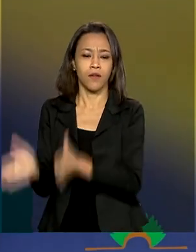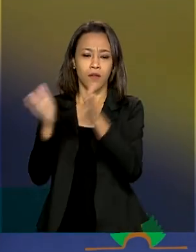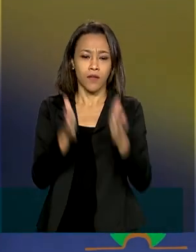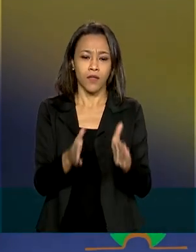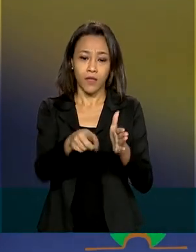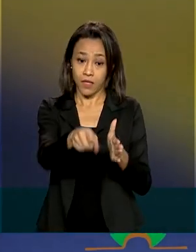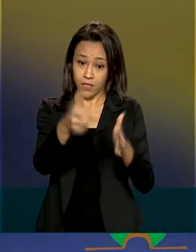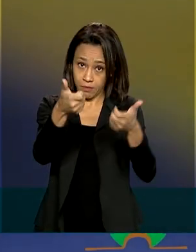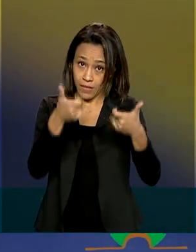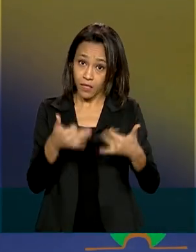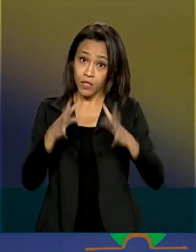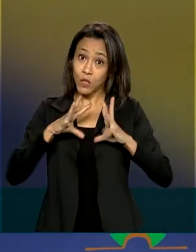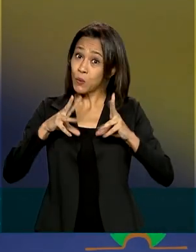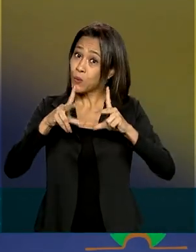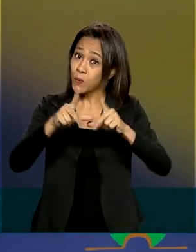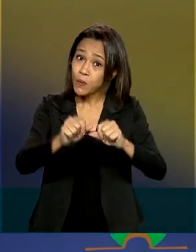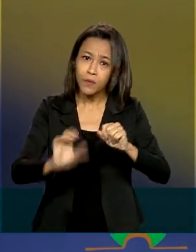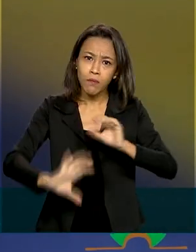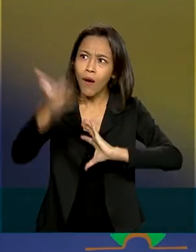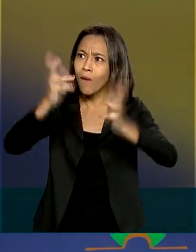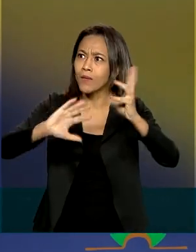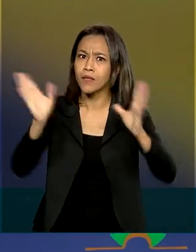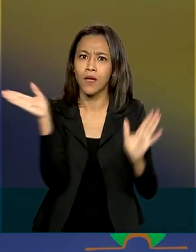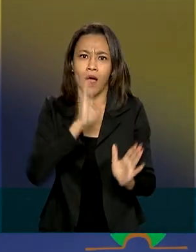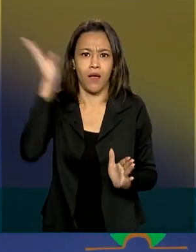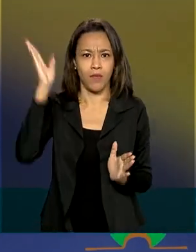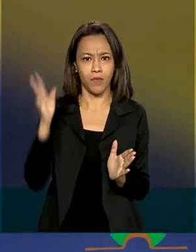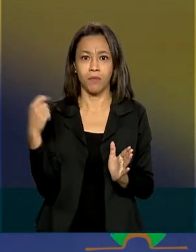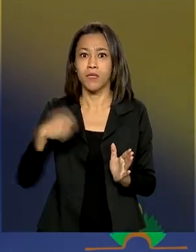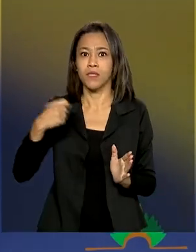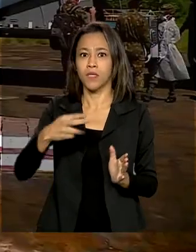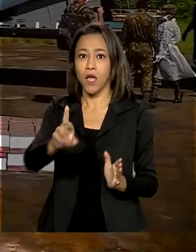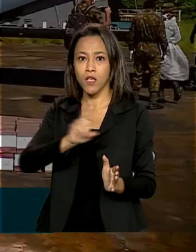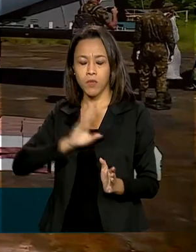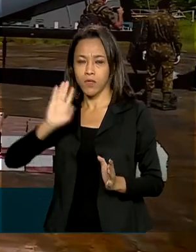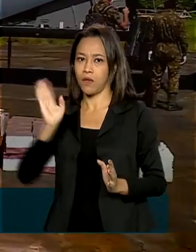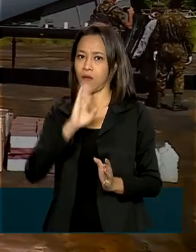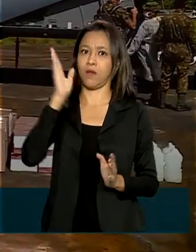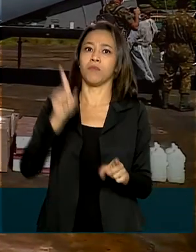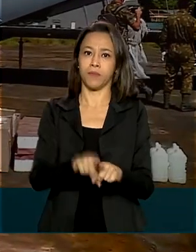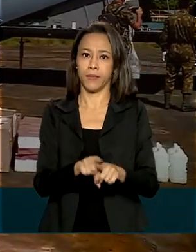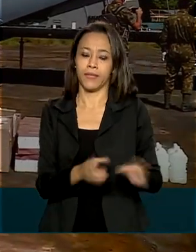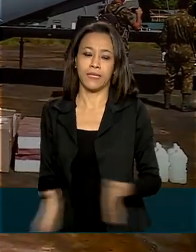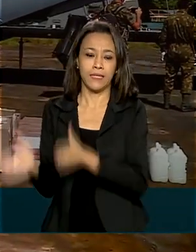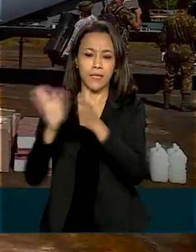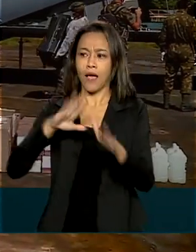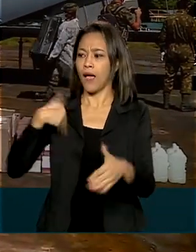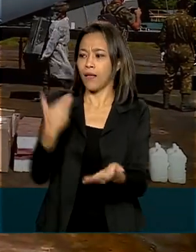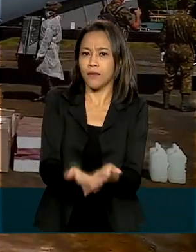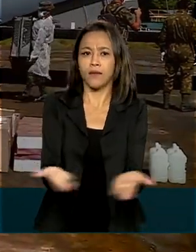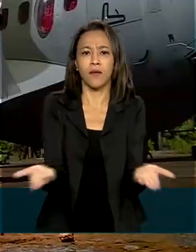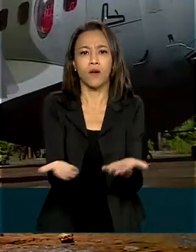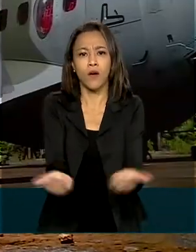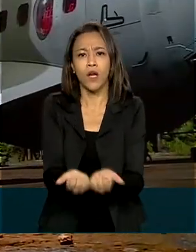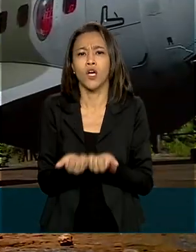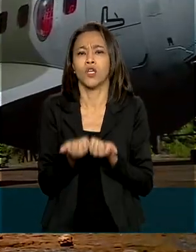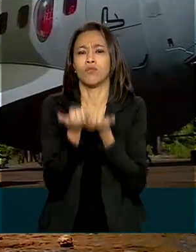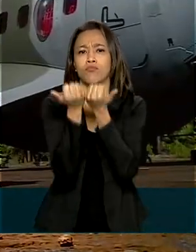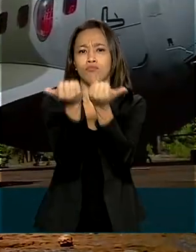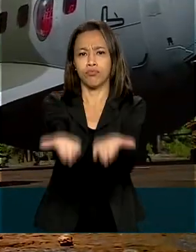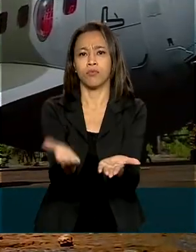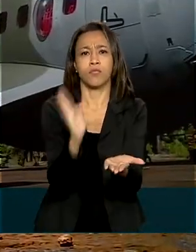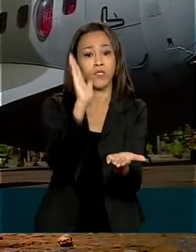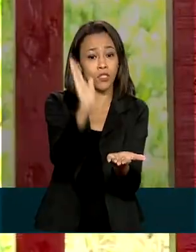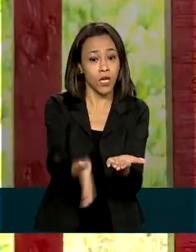rápido, então a gente precisa de resposta rápida. Até o momento foram distribuídos nas